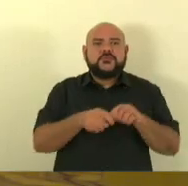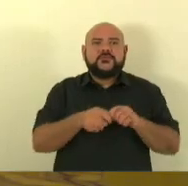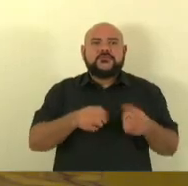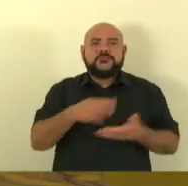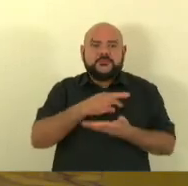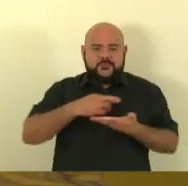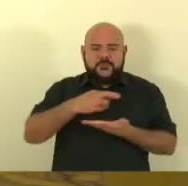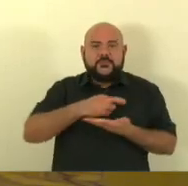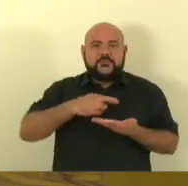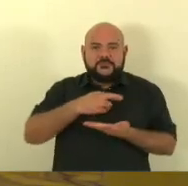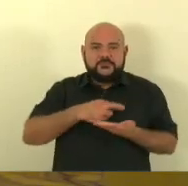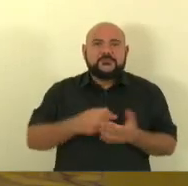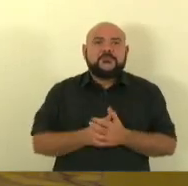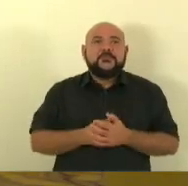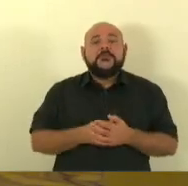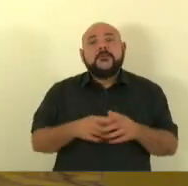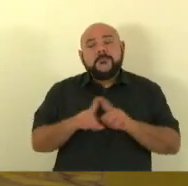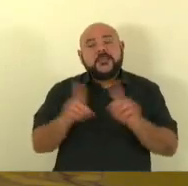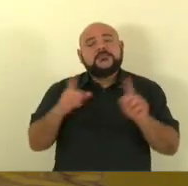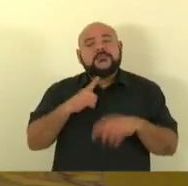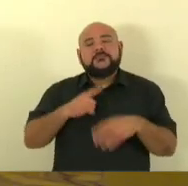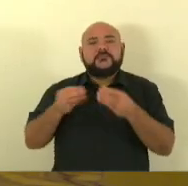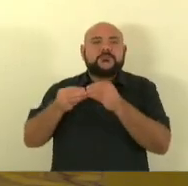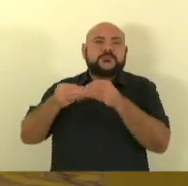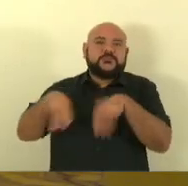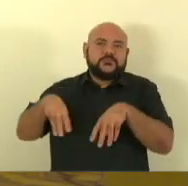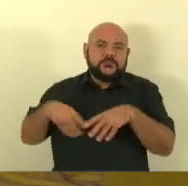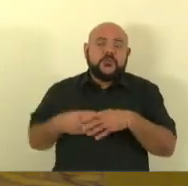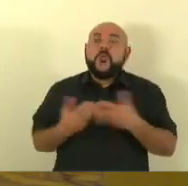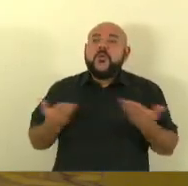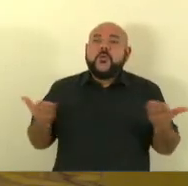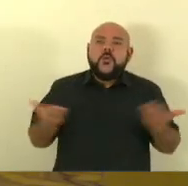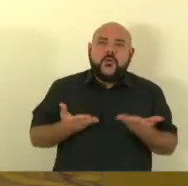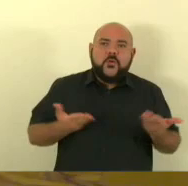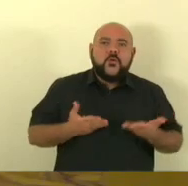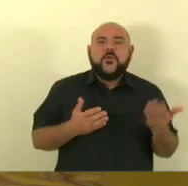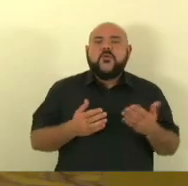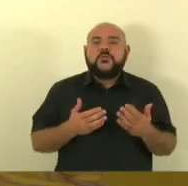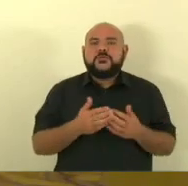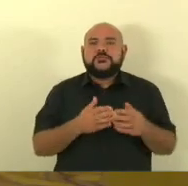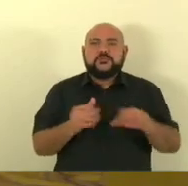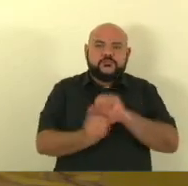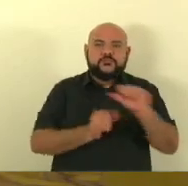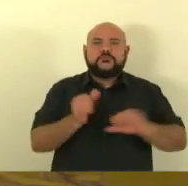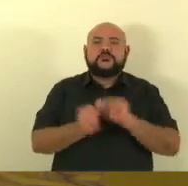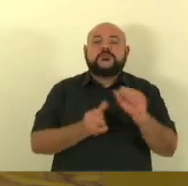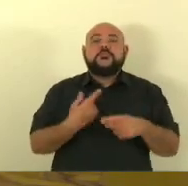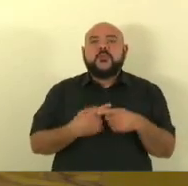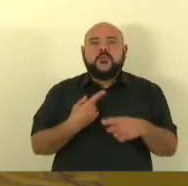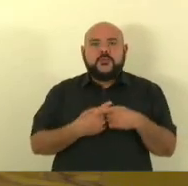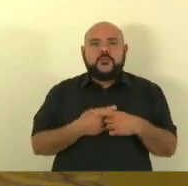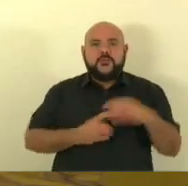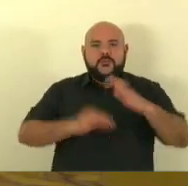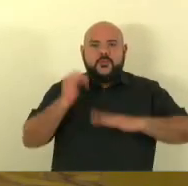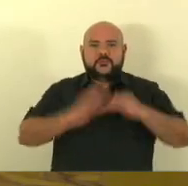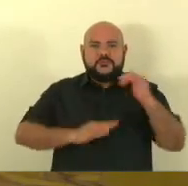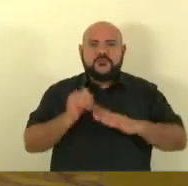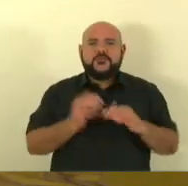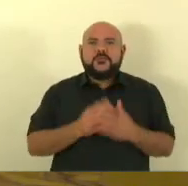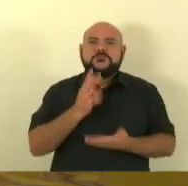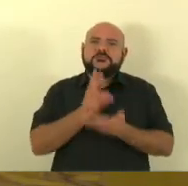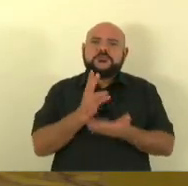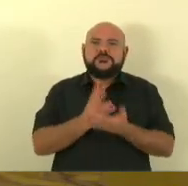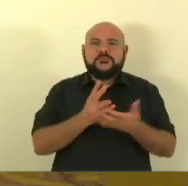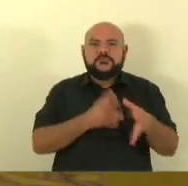altamente prejudicada hoje temos mais cuidados porque cada vez mais esses profissionais se qualificam cada vez